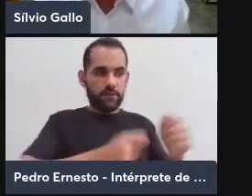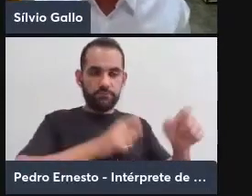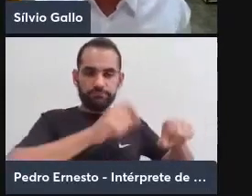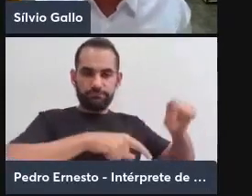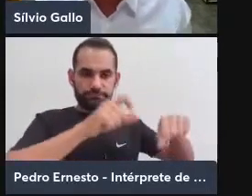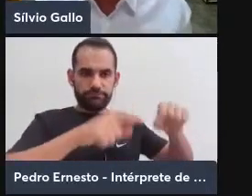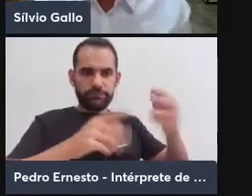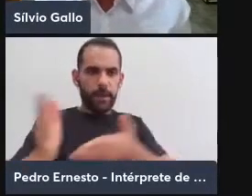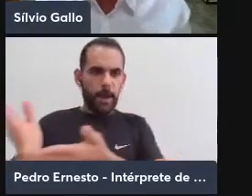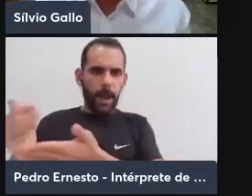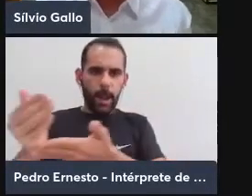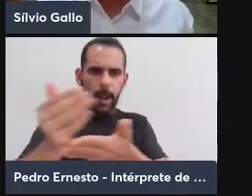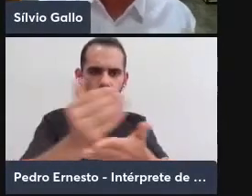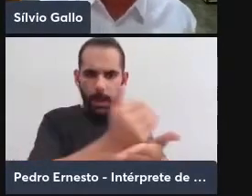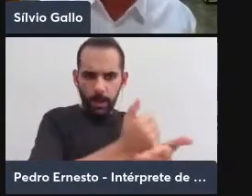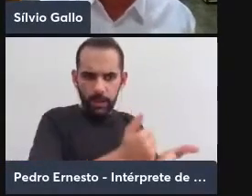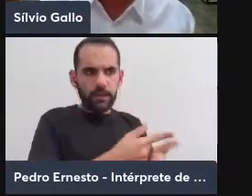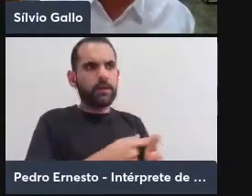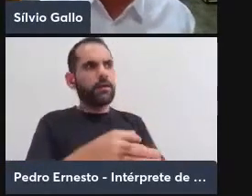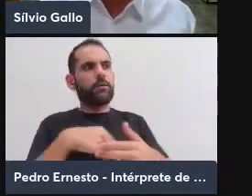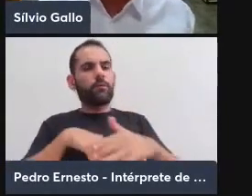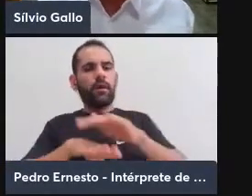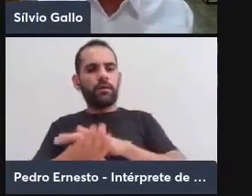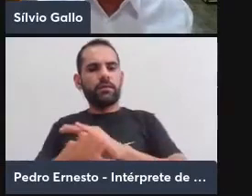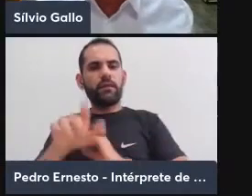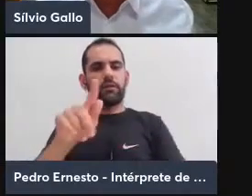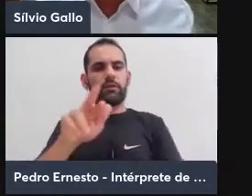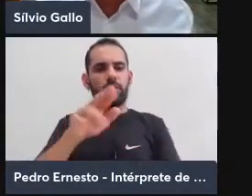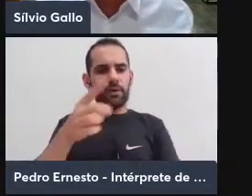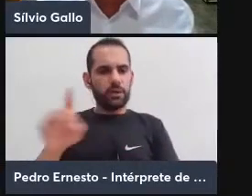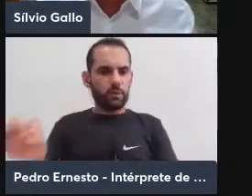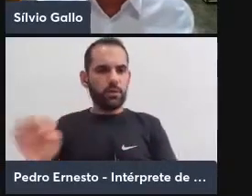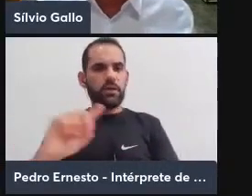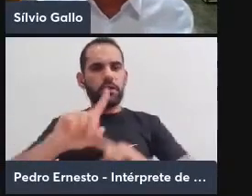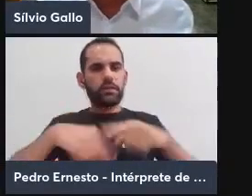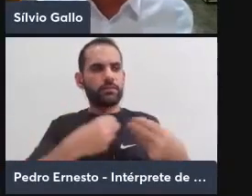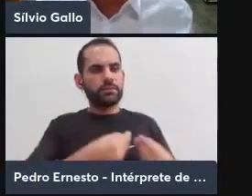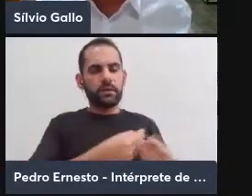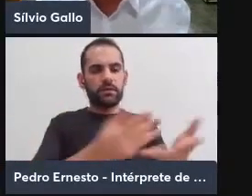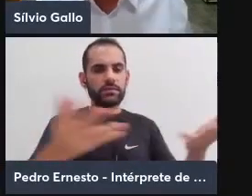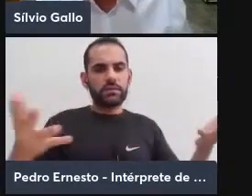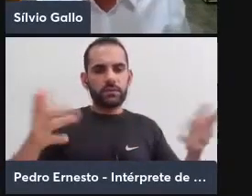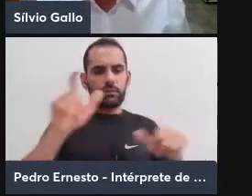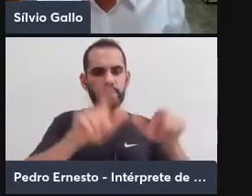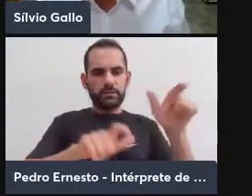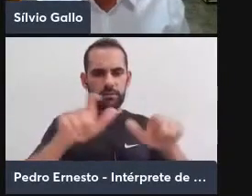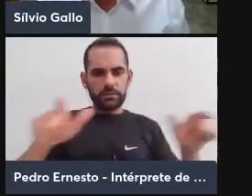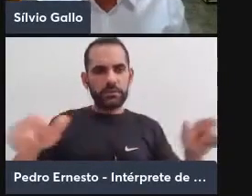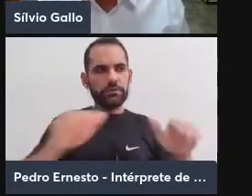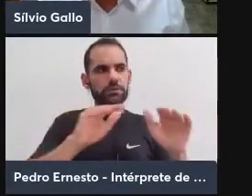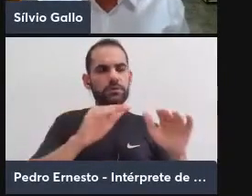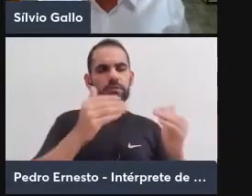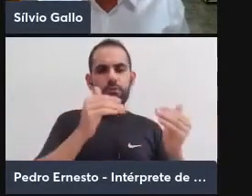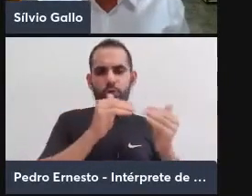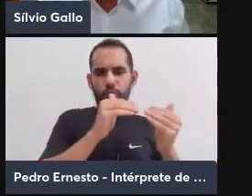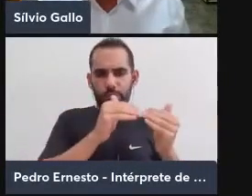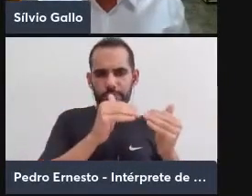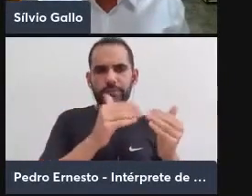recolhia tudo aquilo, fazia um estoque dos grãos, e depois distribuía esses grãos de acordo com